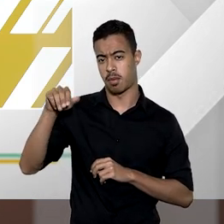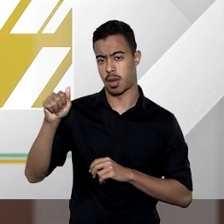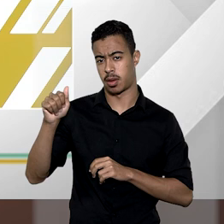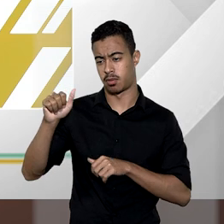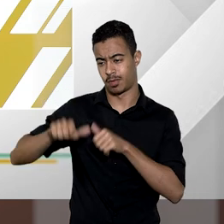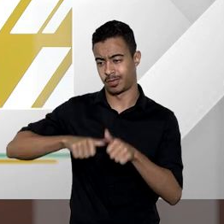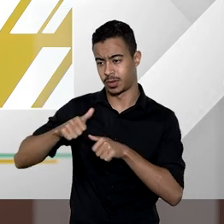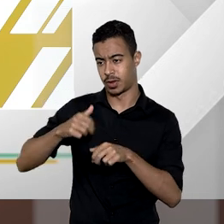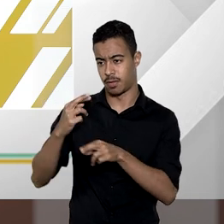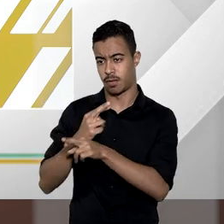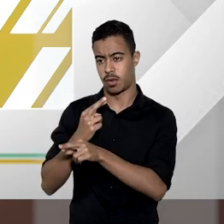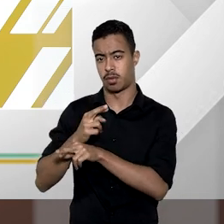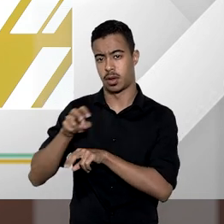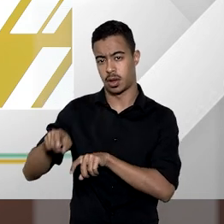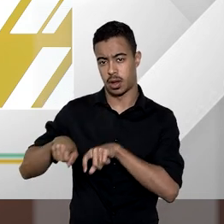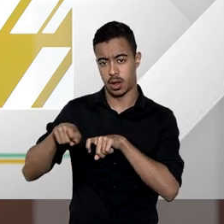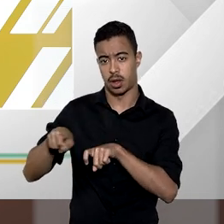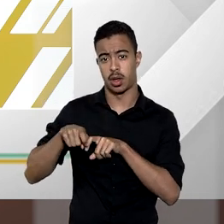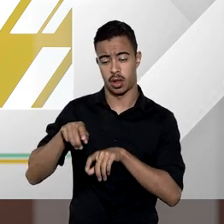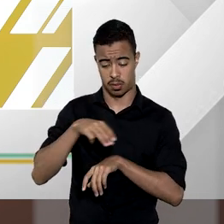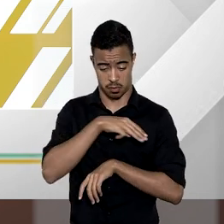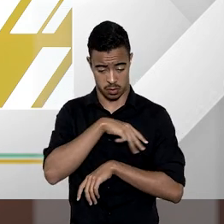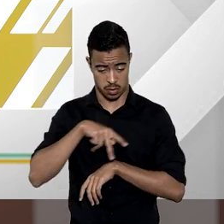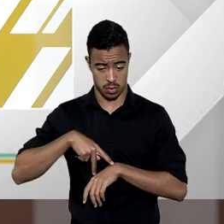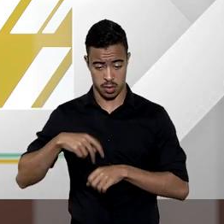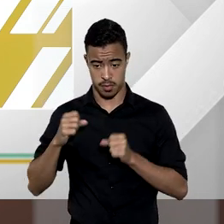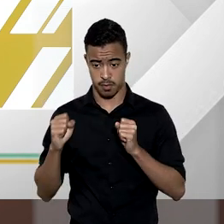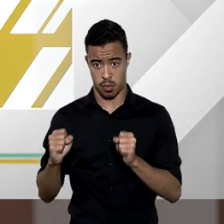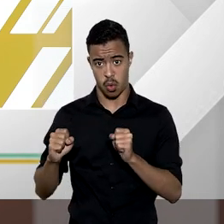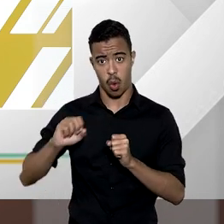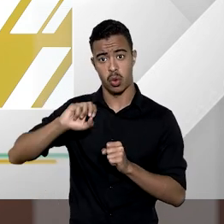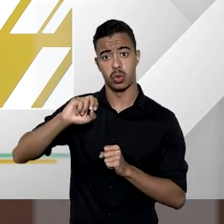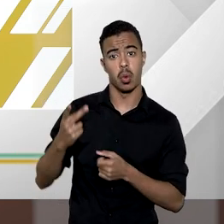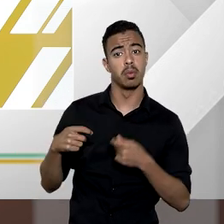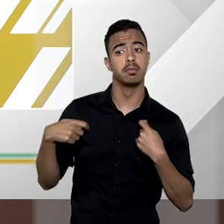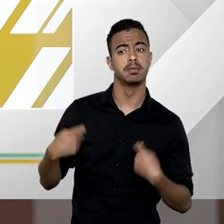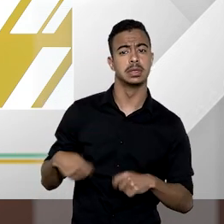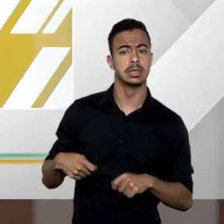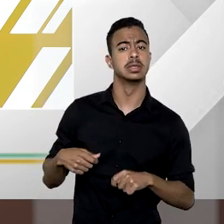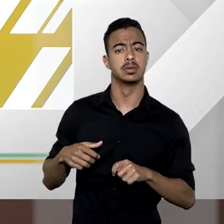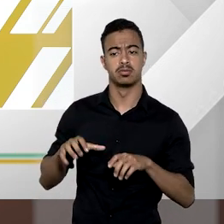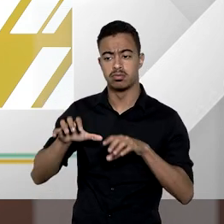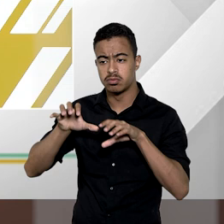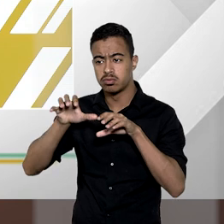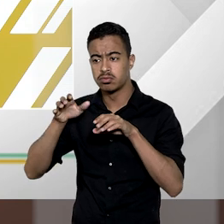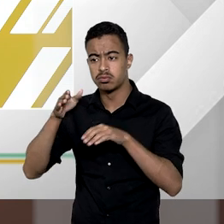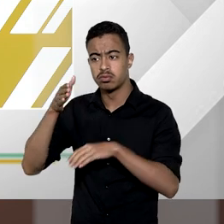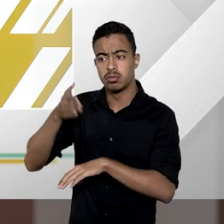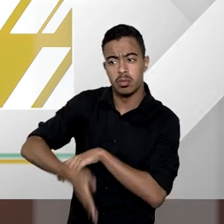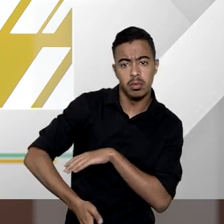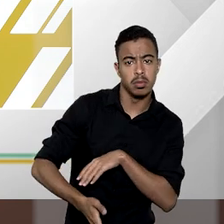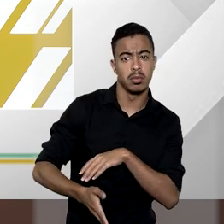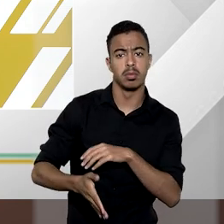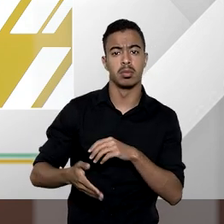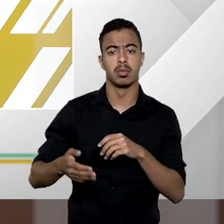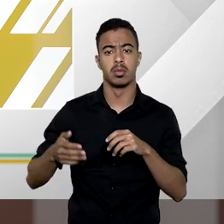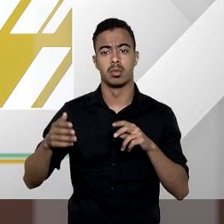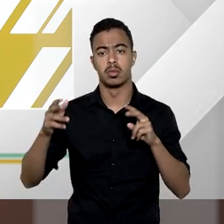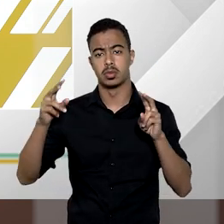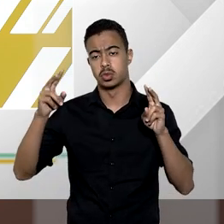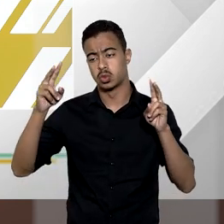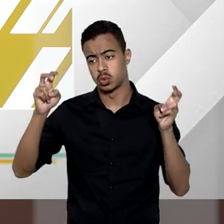Egon o Ministério Público pode ou deve intervir em ações de desapropriação para